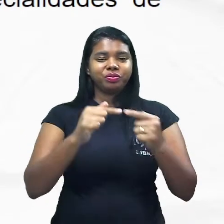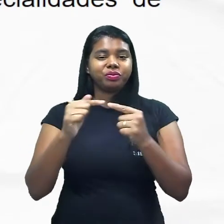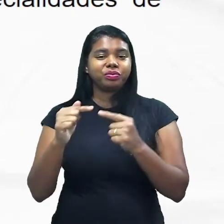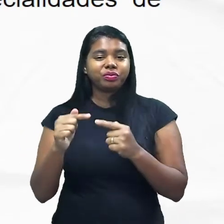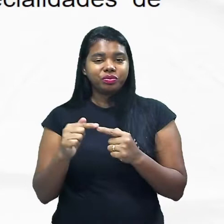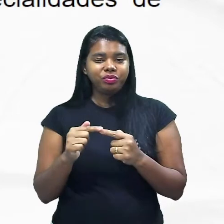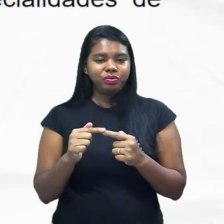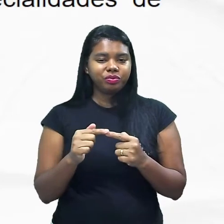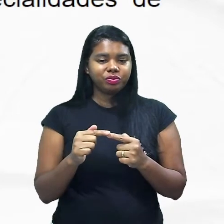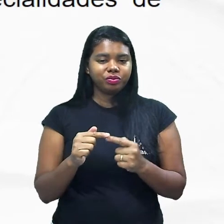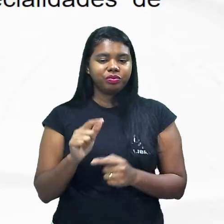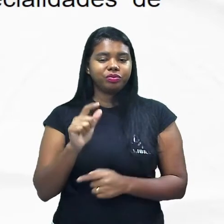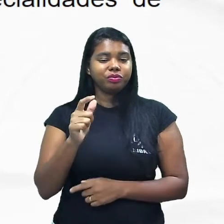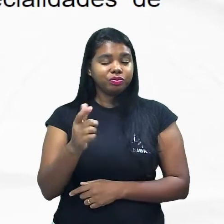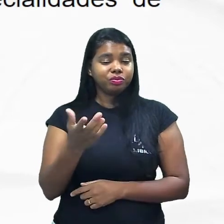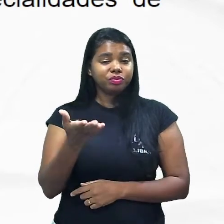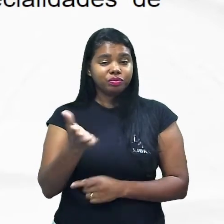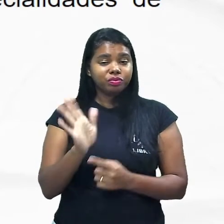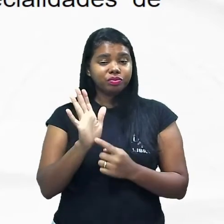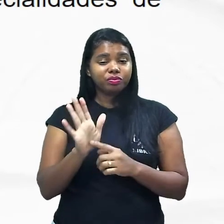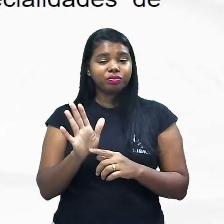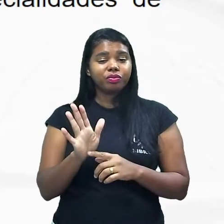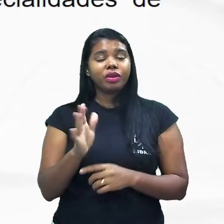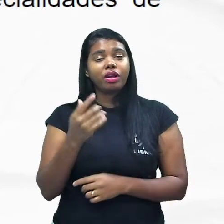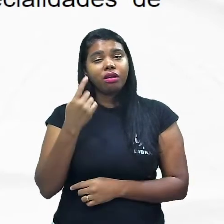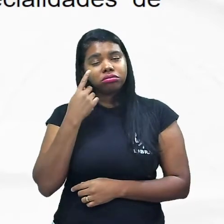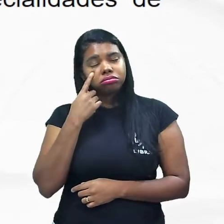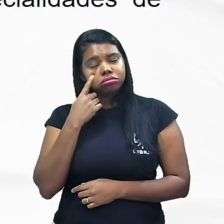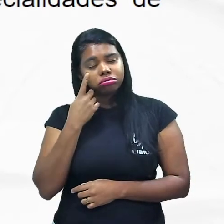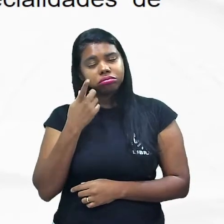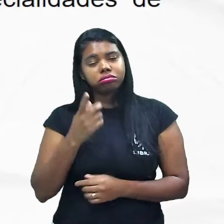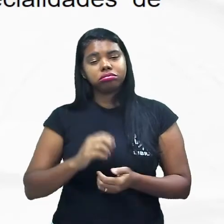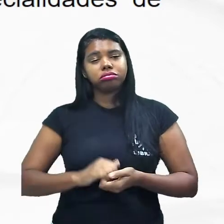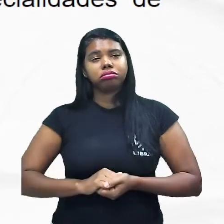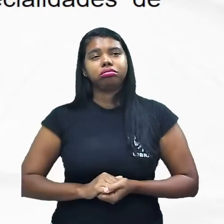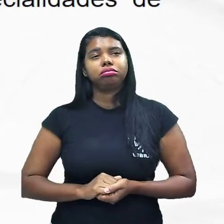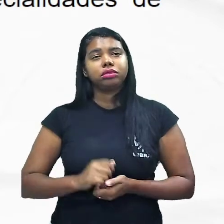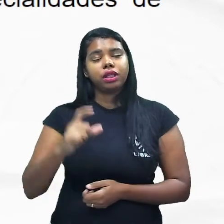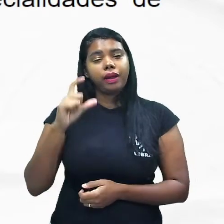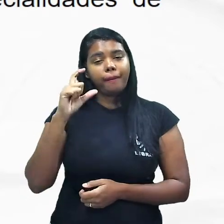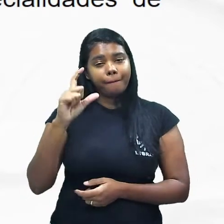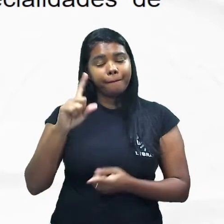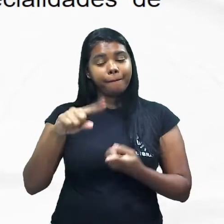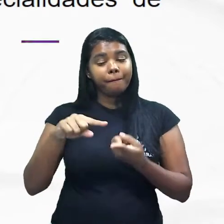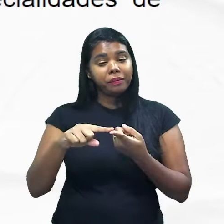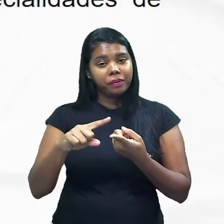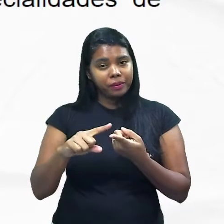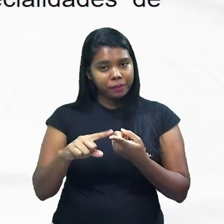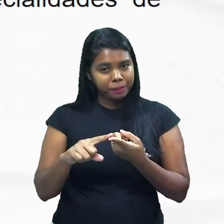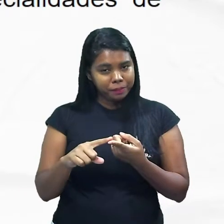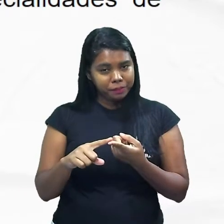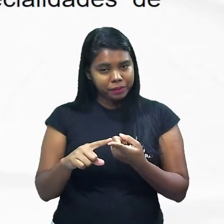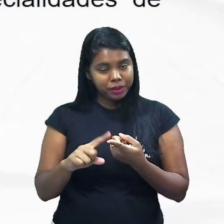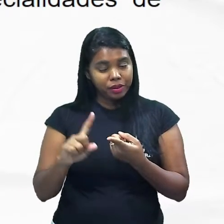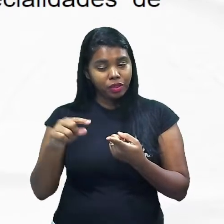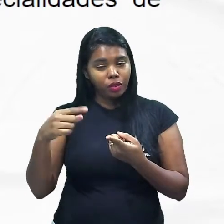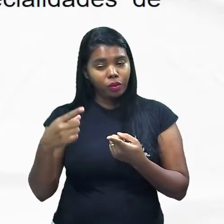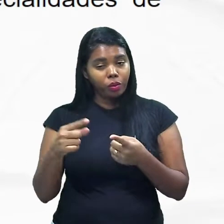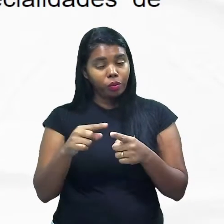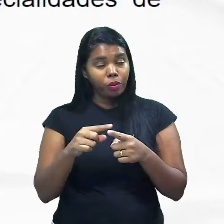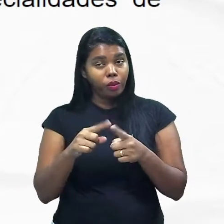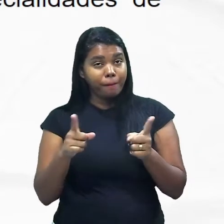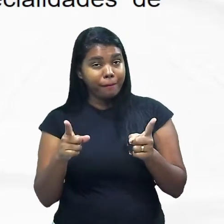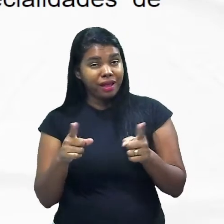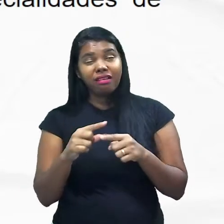oposição agora tenha muito cuidado porque se vier né? a palavra também logo depois do mas mas